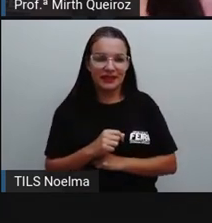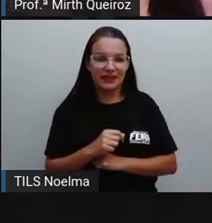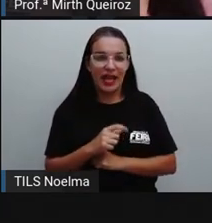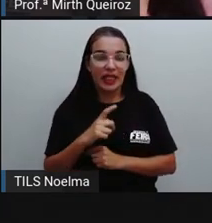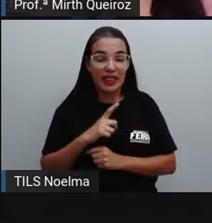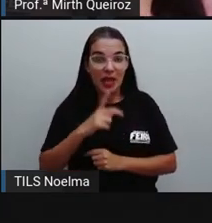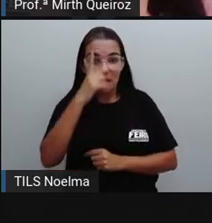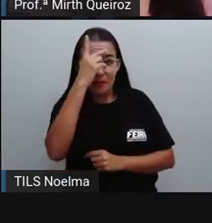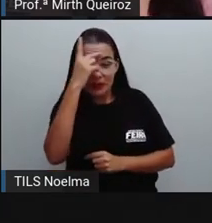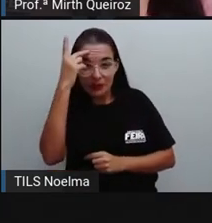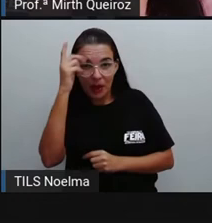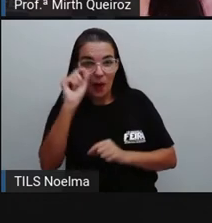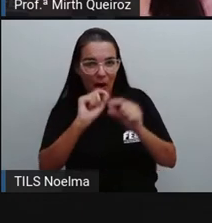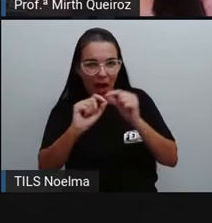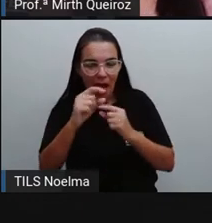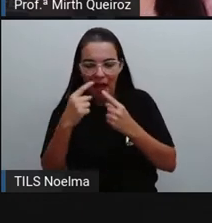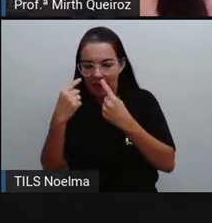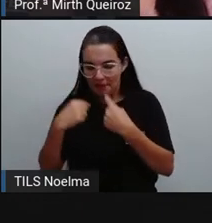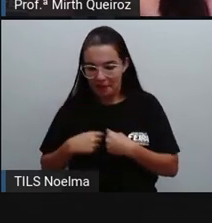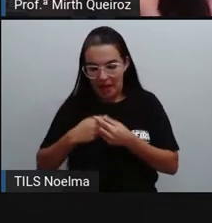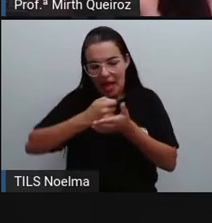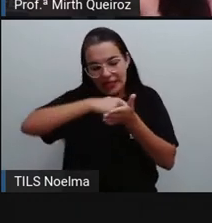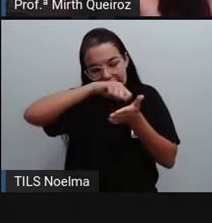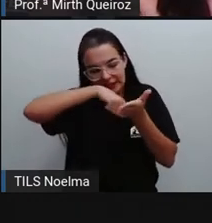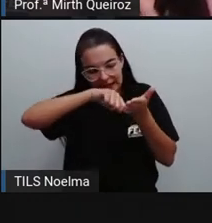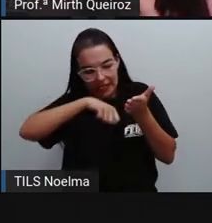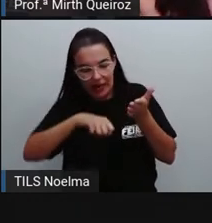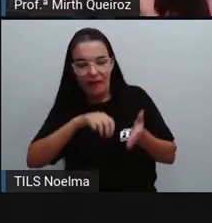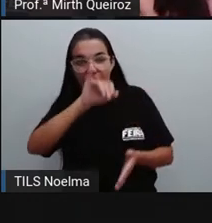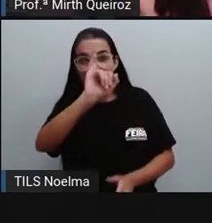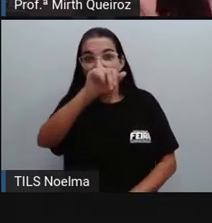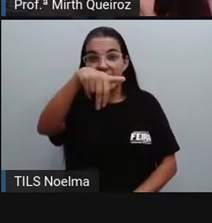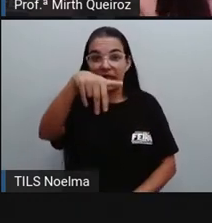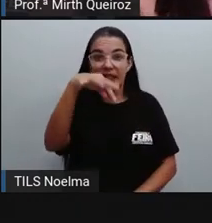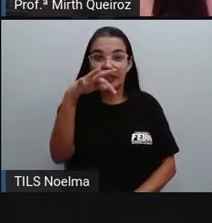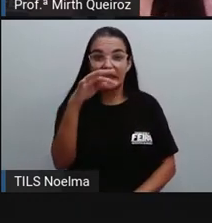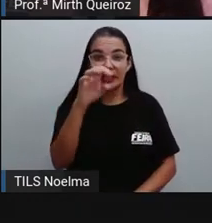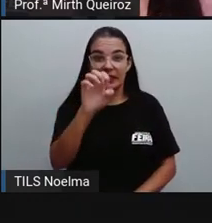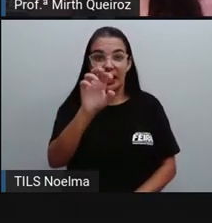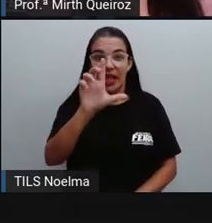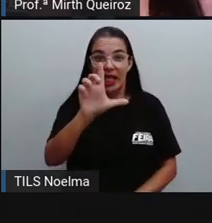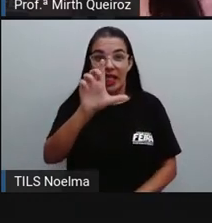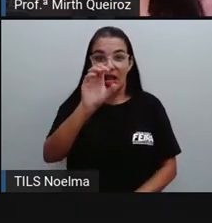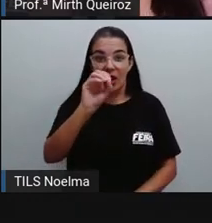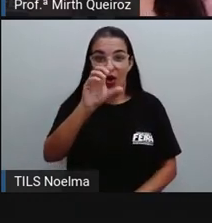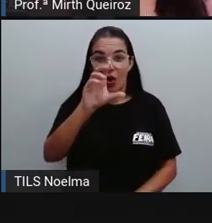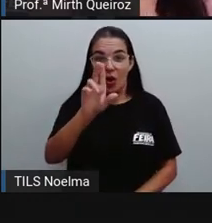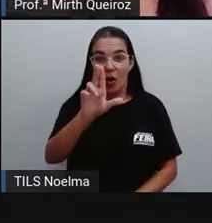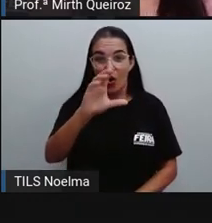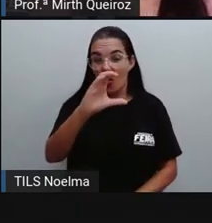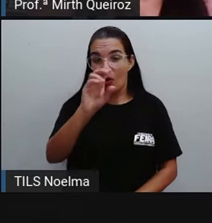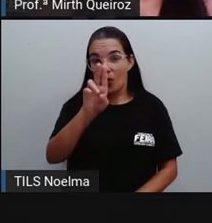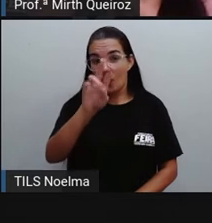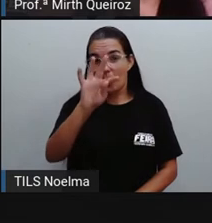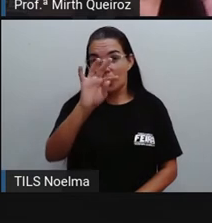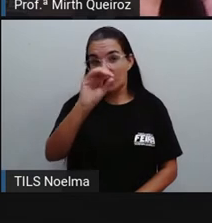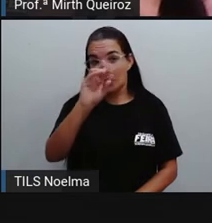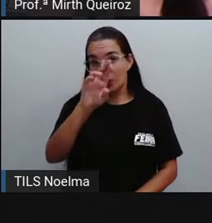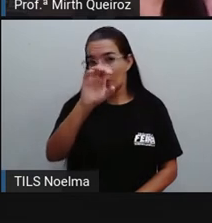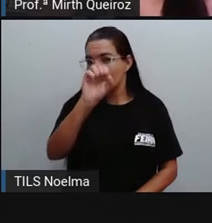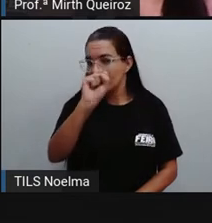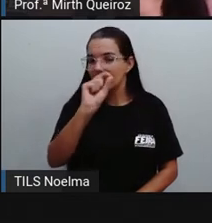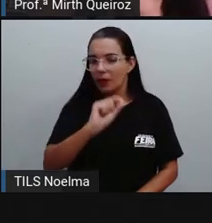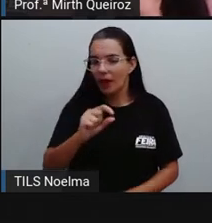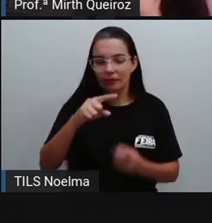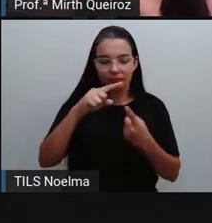interlocutores, que esses interlocutores apresentam um vínculo íntimo, um vínculo pessoal, que neste caso seria a